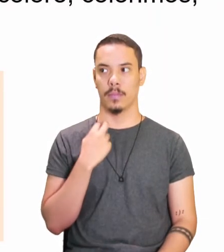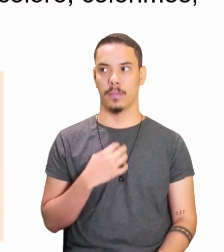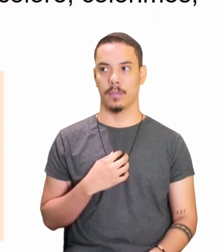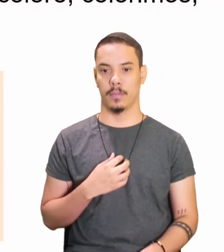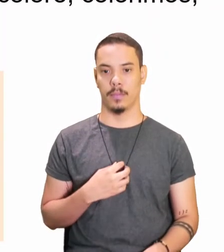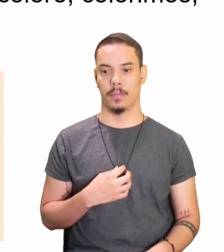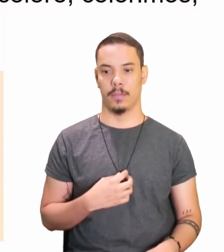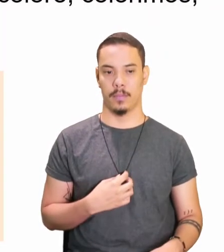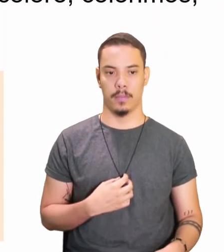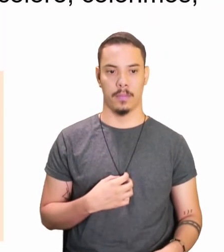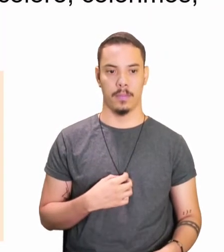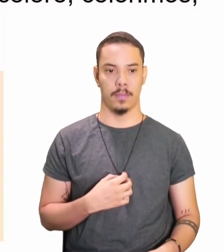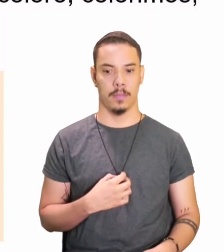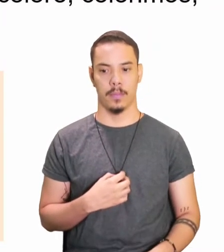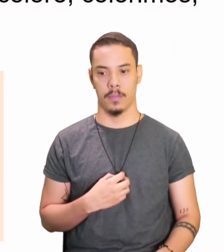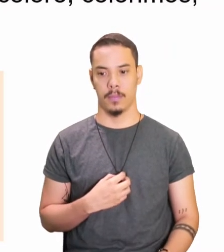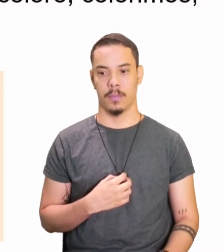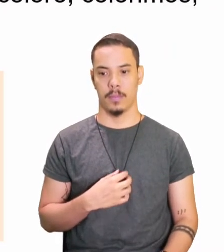vocês, ó,